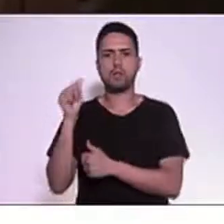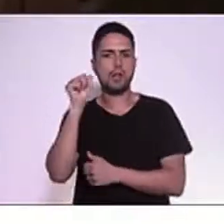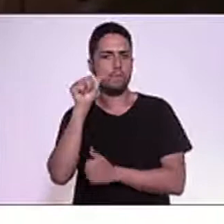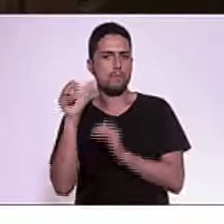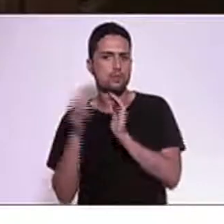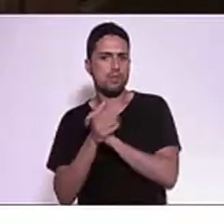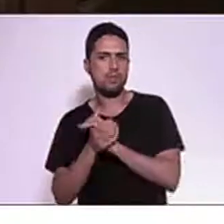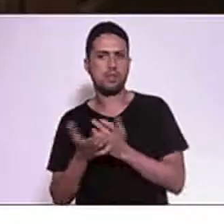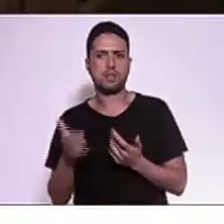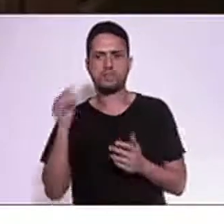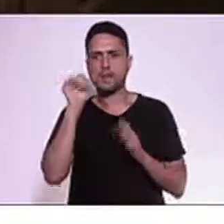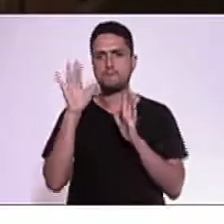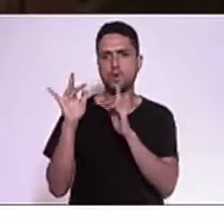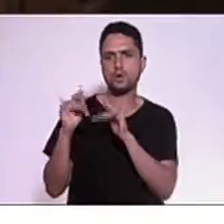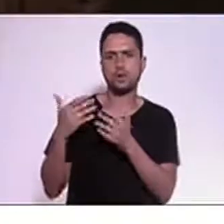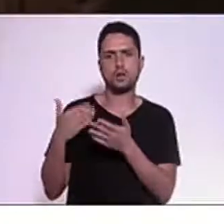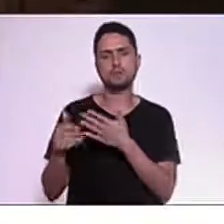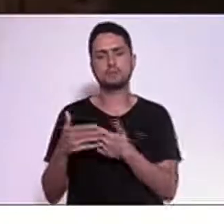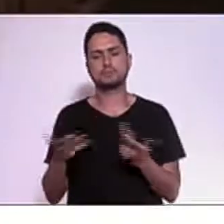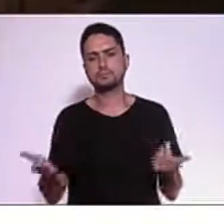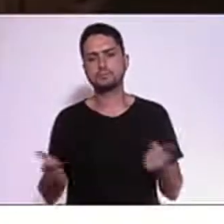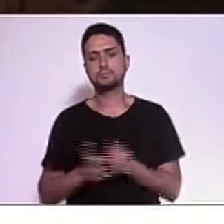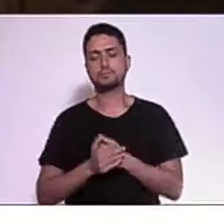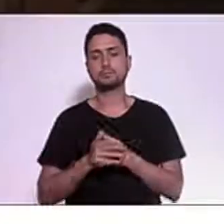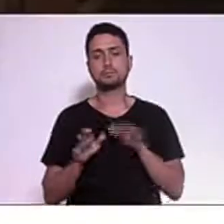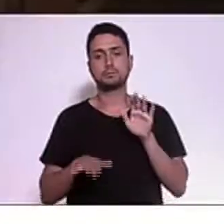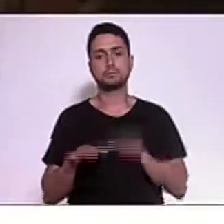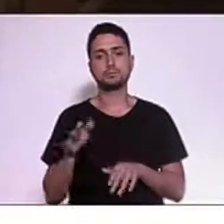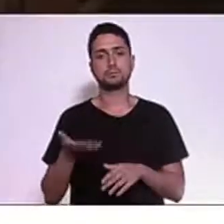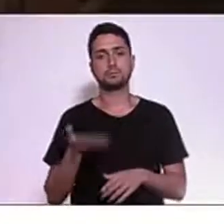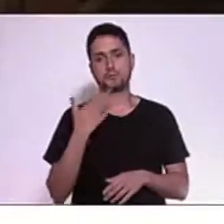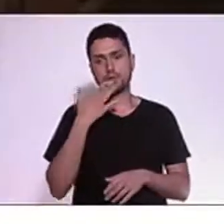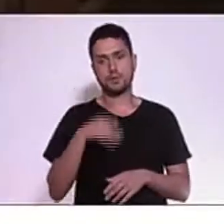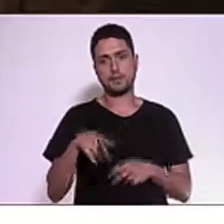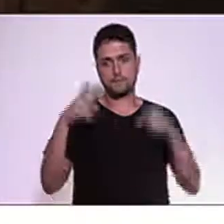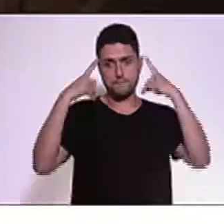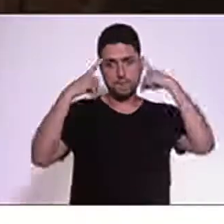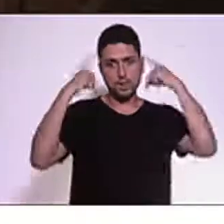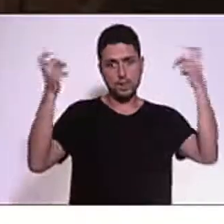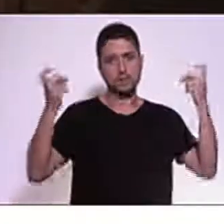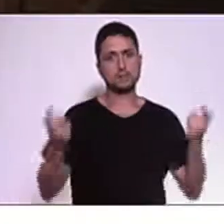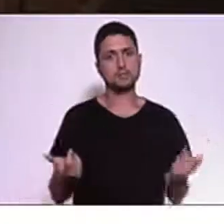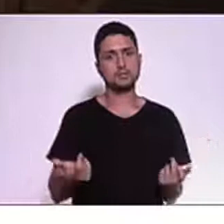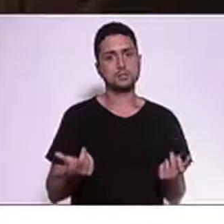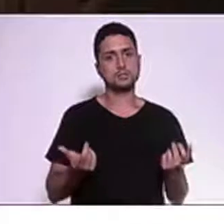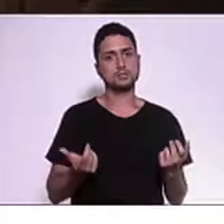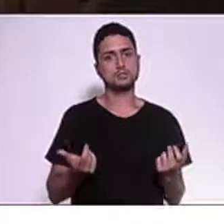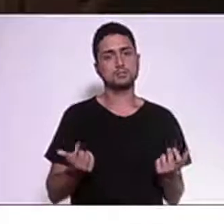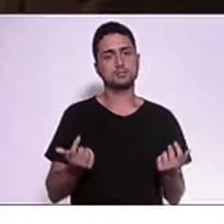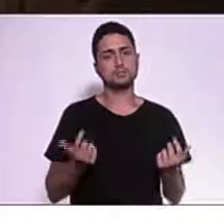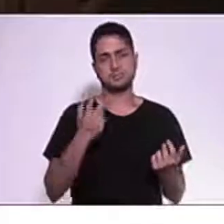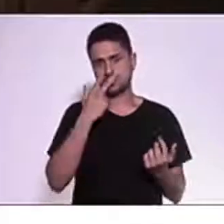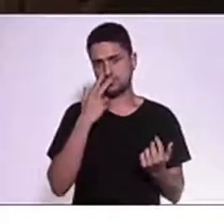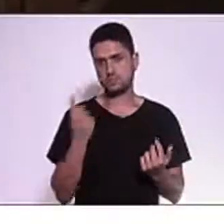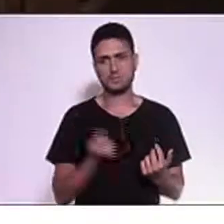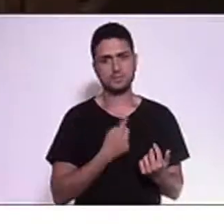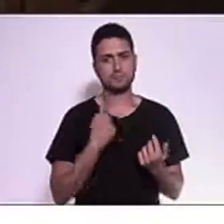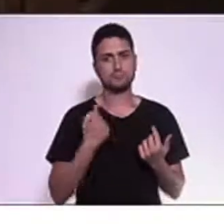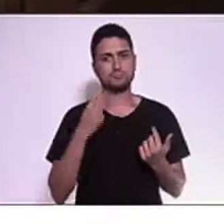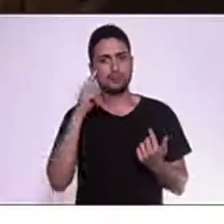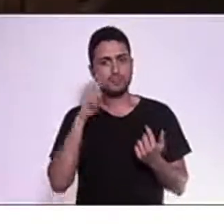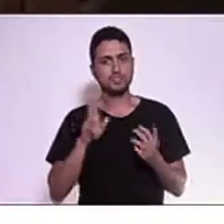enfim, a mulher, e o quanto que muitas vezes esse tipo de violência nós não encaramos como já um